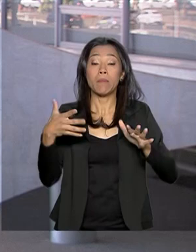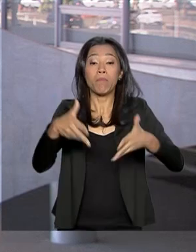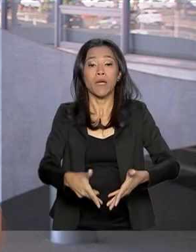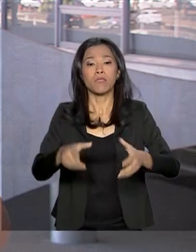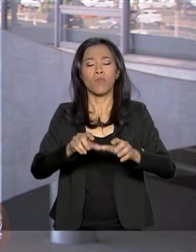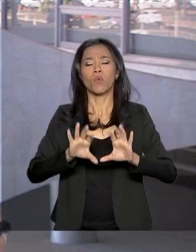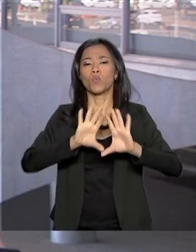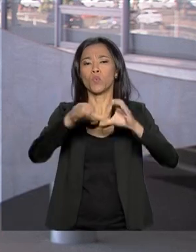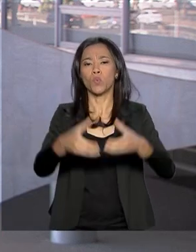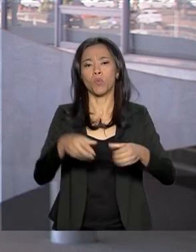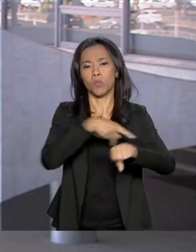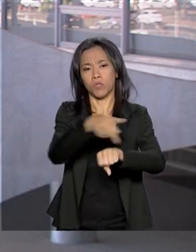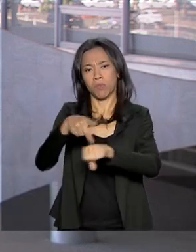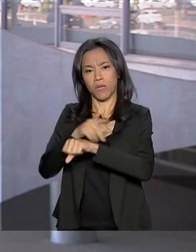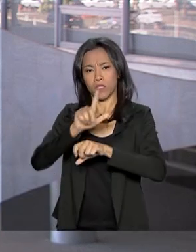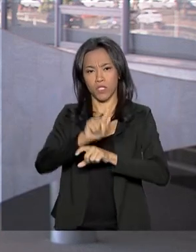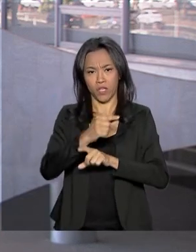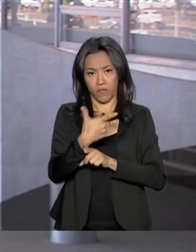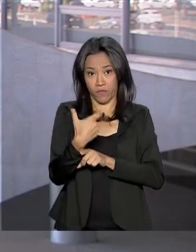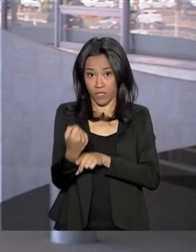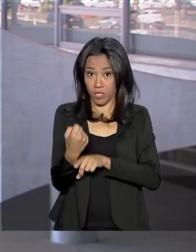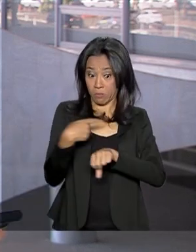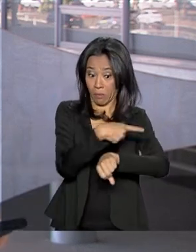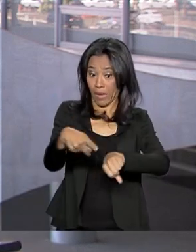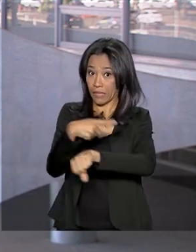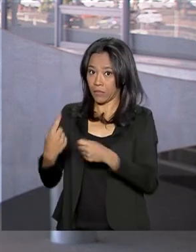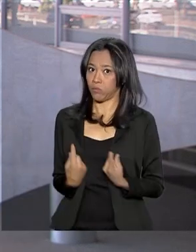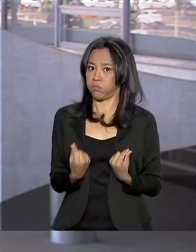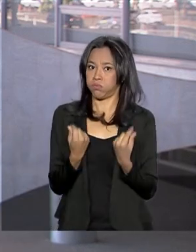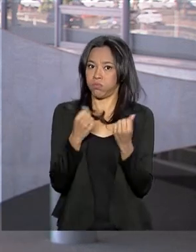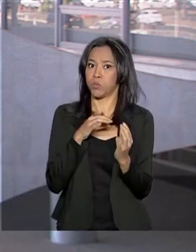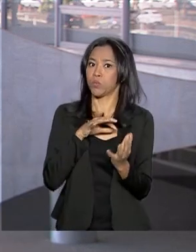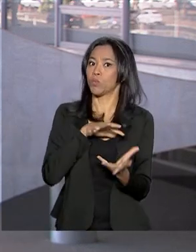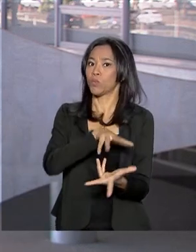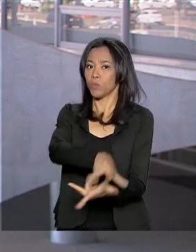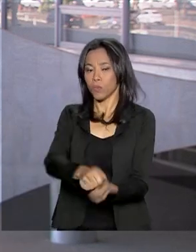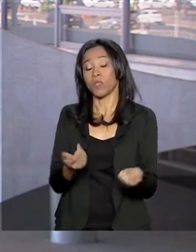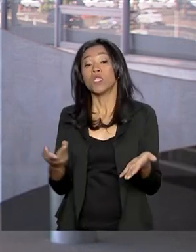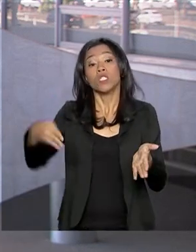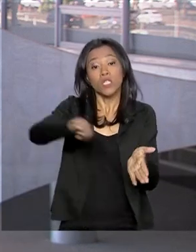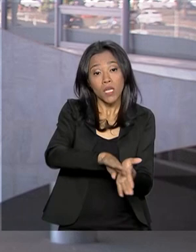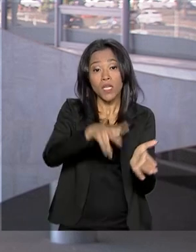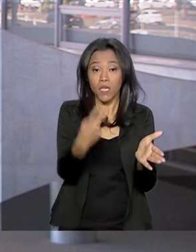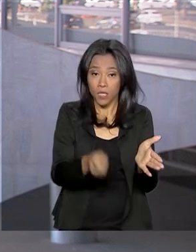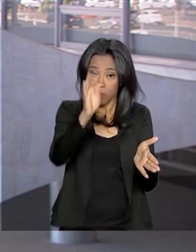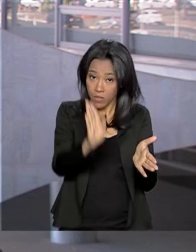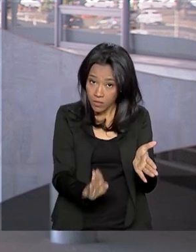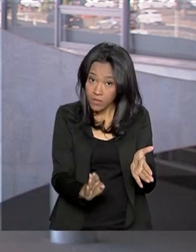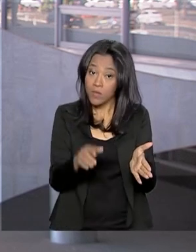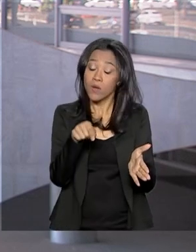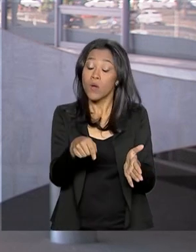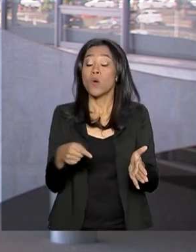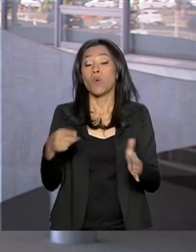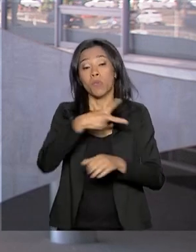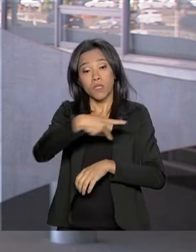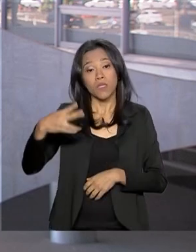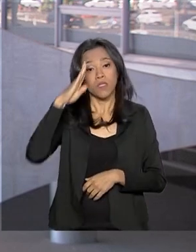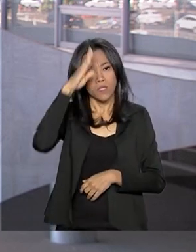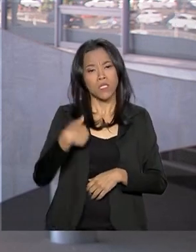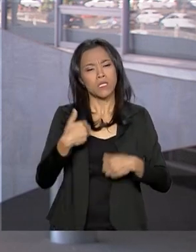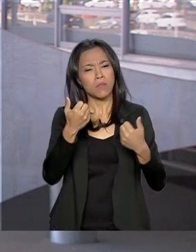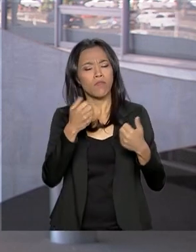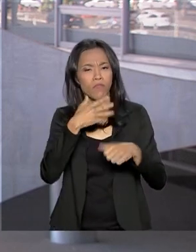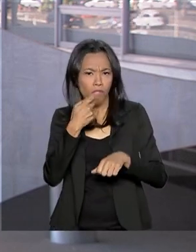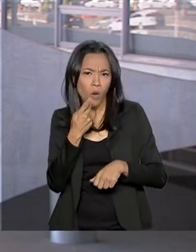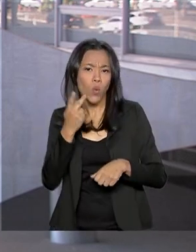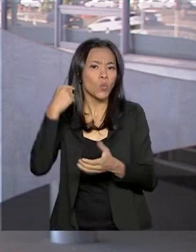G20, grupo que reúne as maiores economias do mundo. Ao desembarcar em Brasília, o presidente Jair Bolsonaro comentou a assinatura do acordo